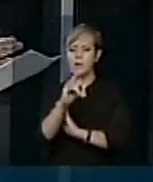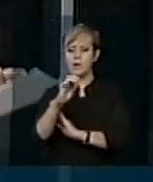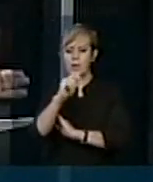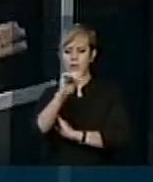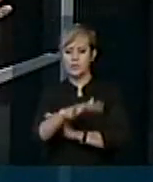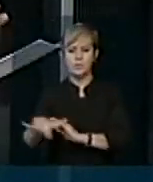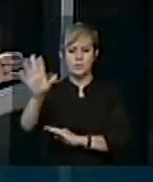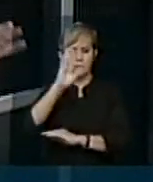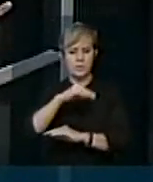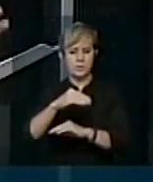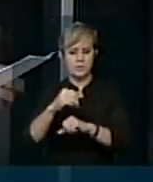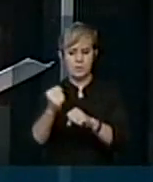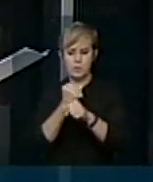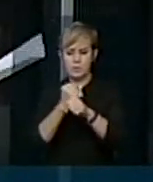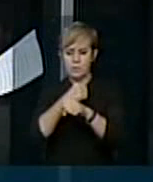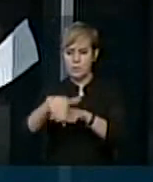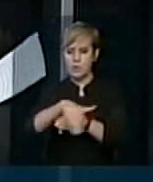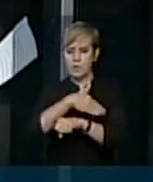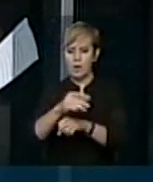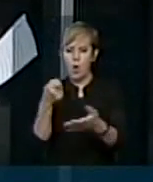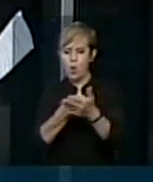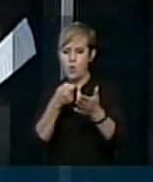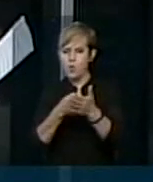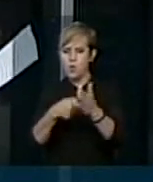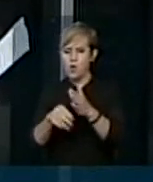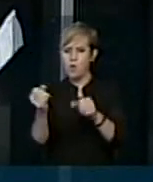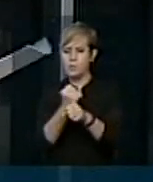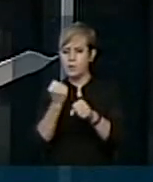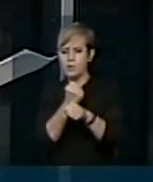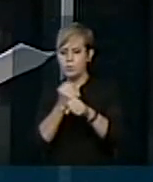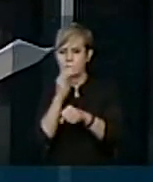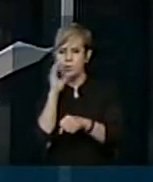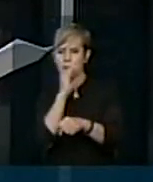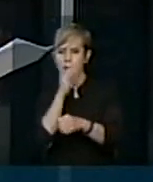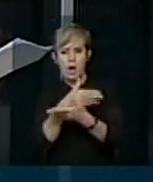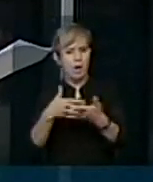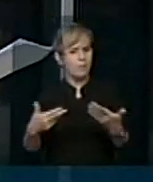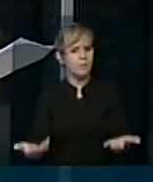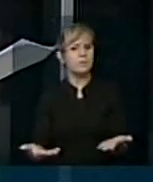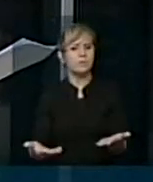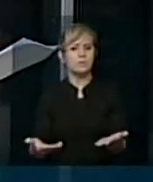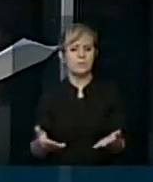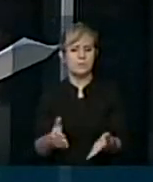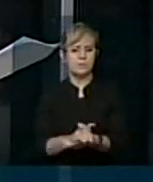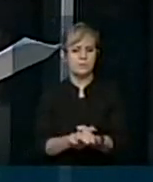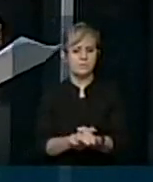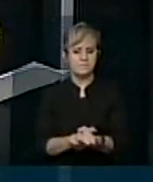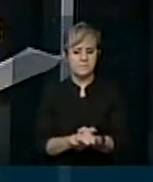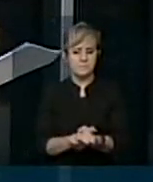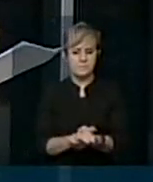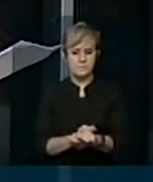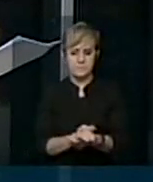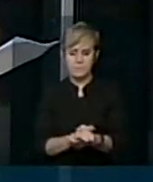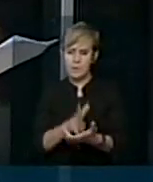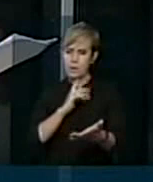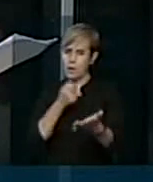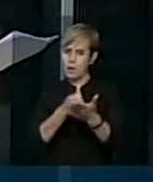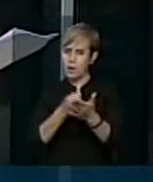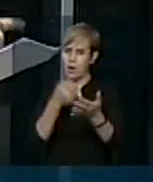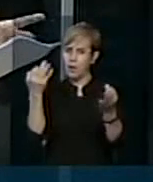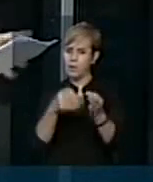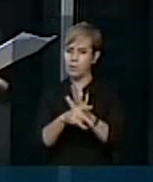cobre da empresa concessionária Autopista Fluminense com mais rigor